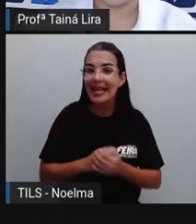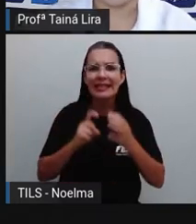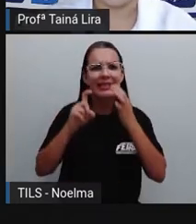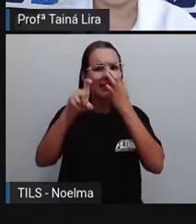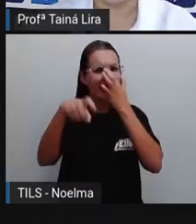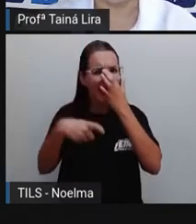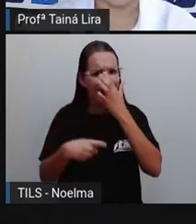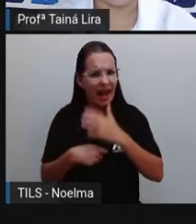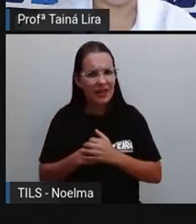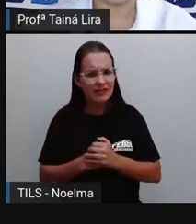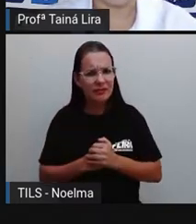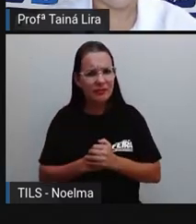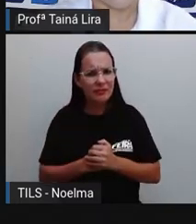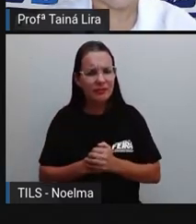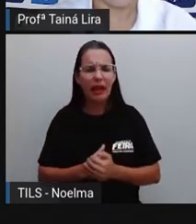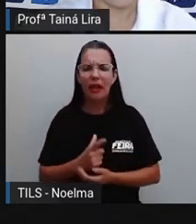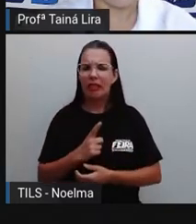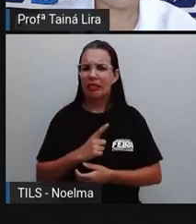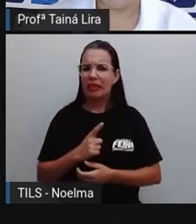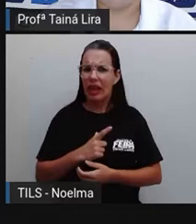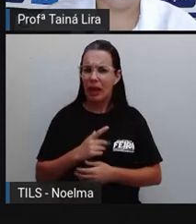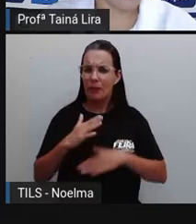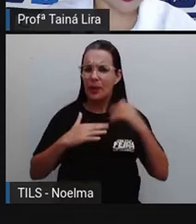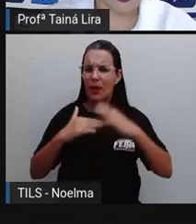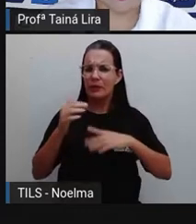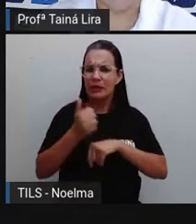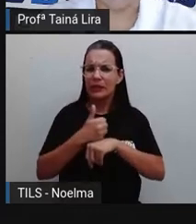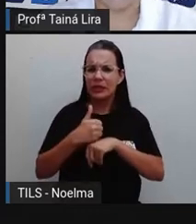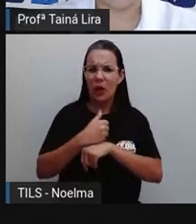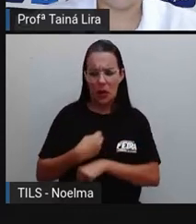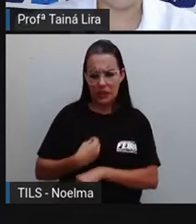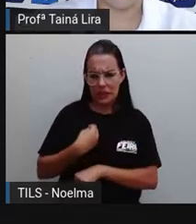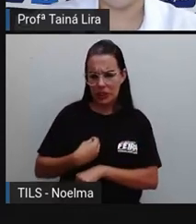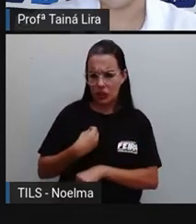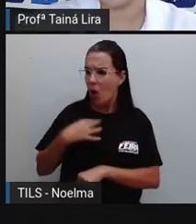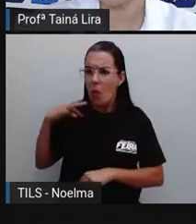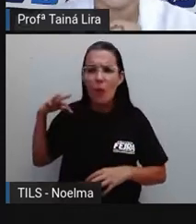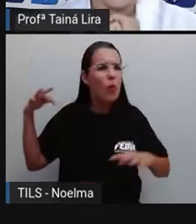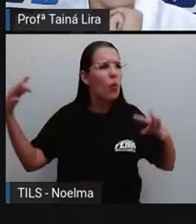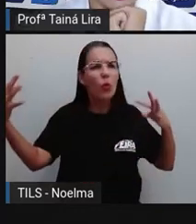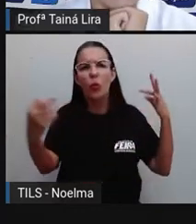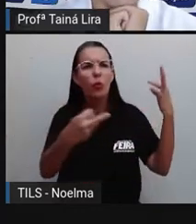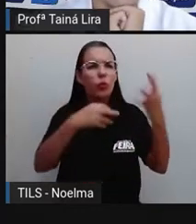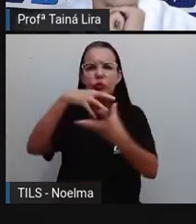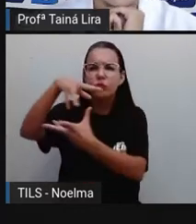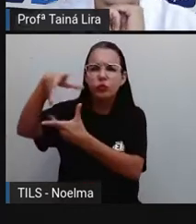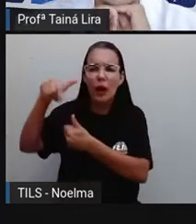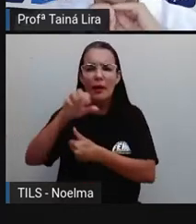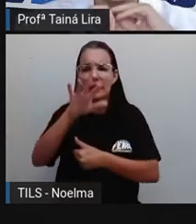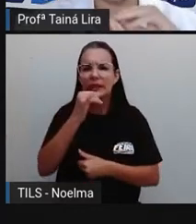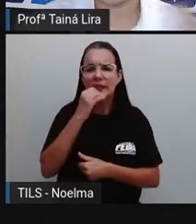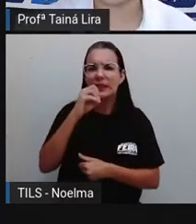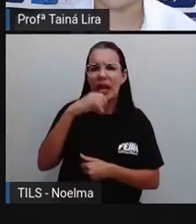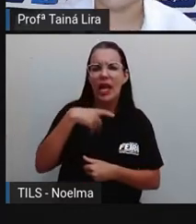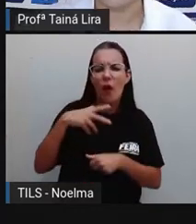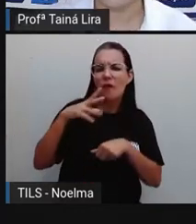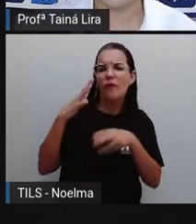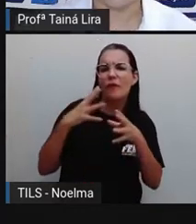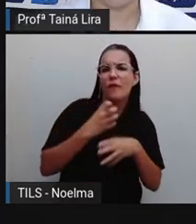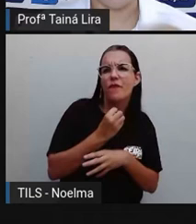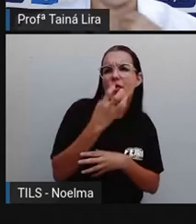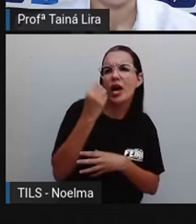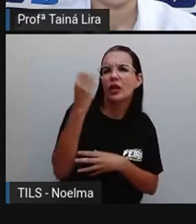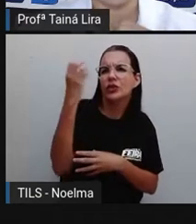da aula, né? Gente, será que todas as profissões que existem, a gente encontra, se eu viajar, PRO, daqui para a Austrália,